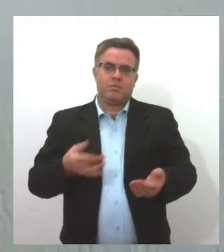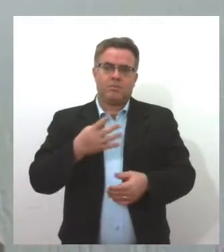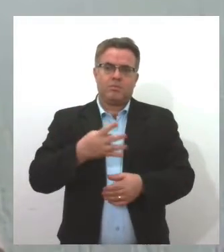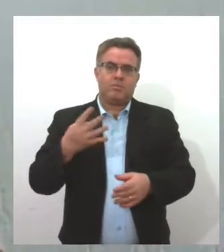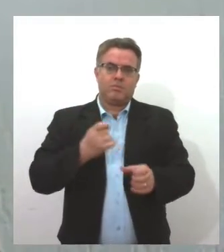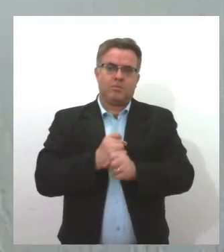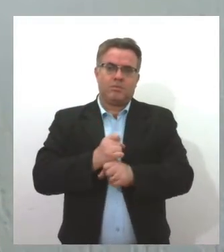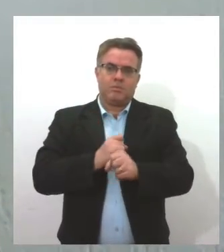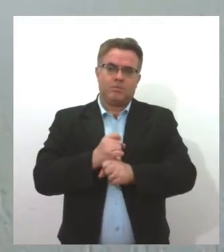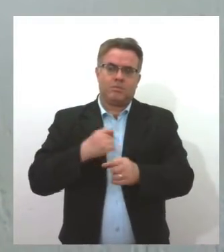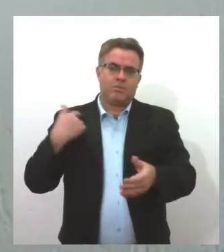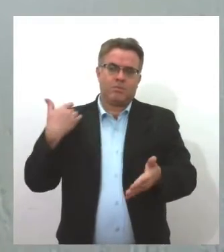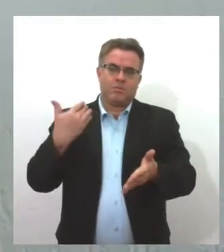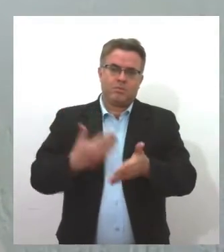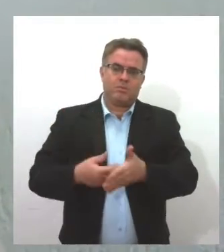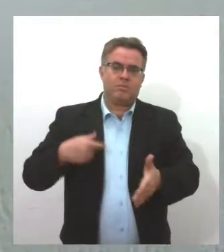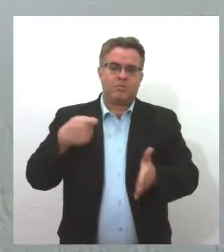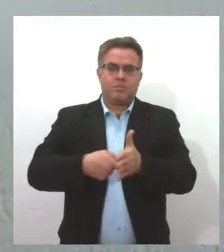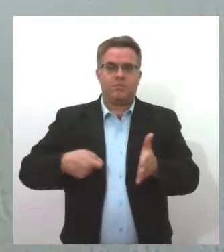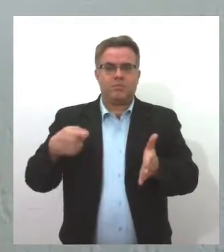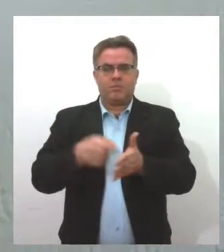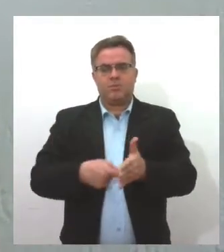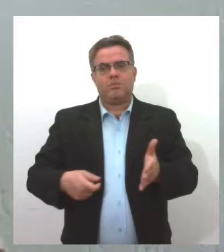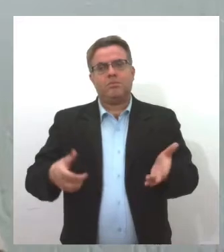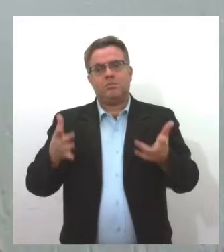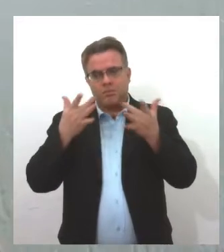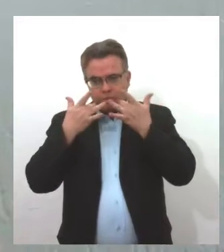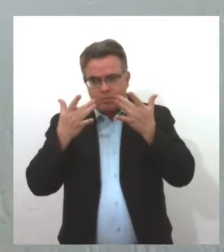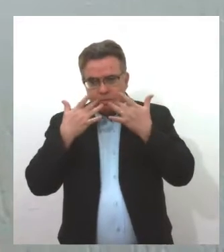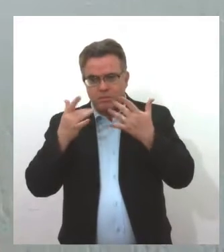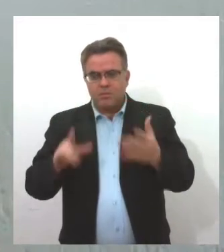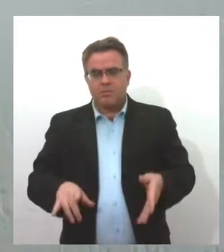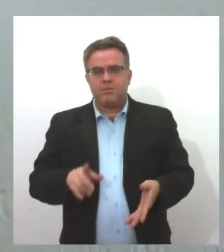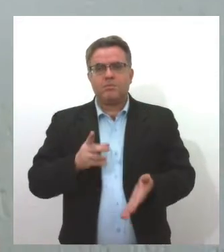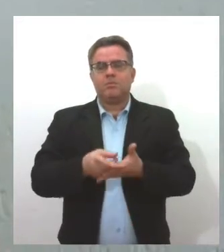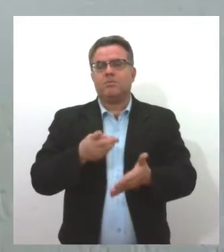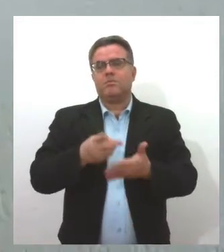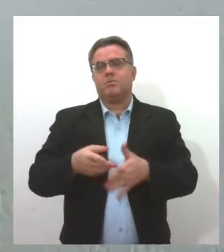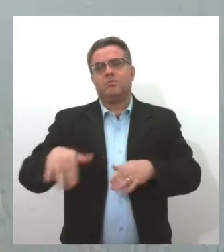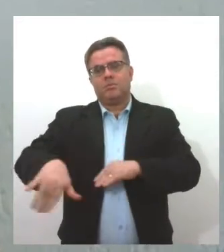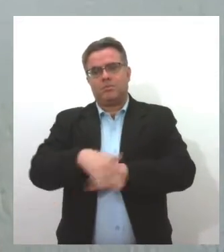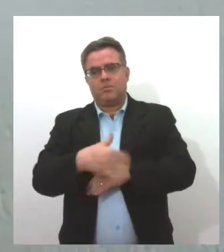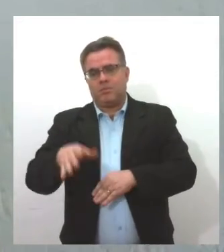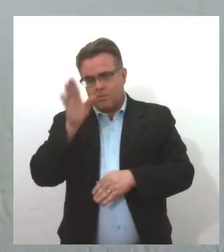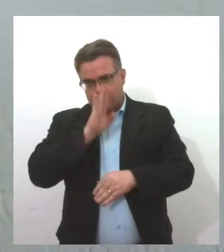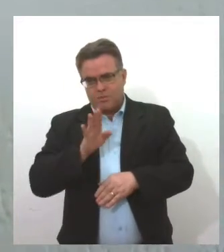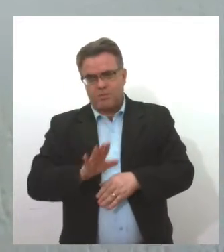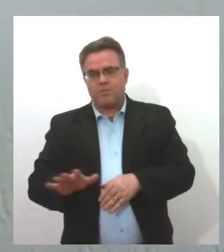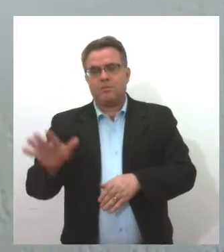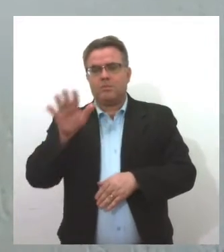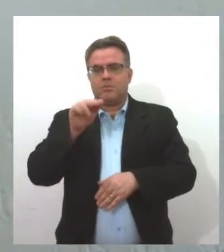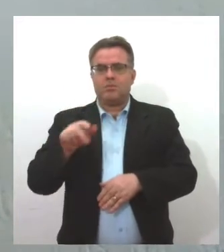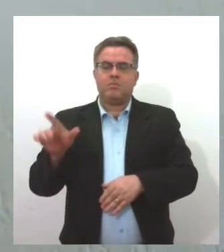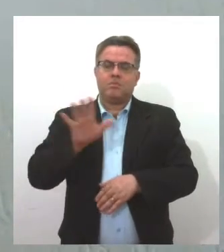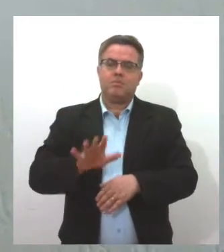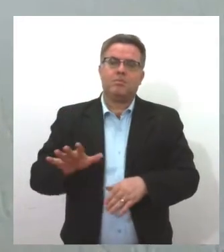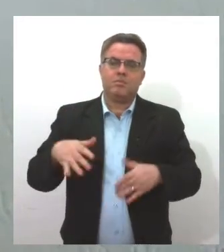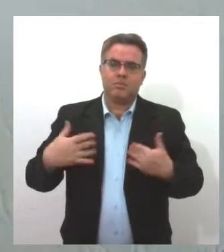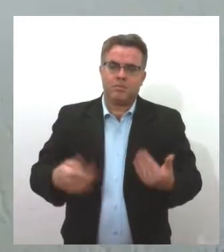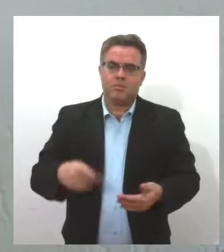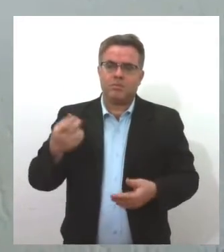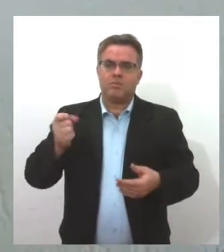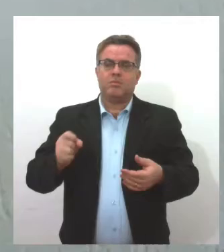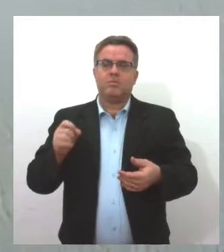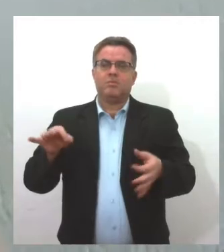anos de resistência. Fazer teatro e teatro de rua no Brasil, no Nordeste, em Sergipe, é um ato de